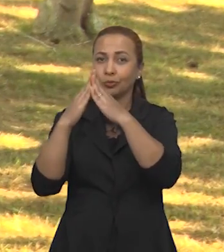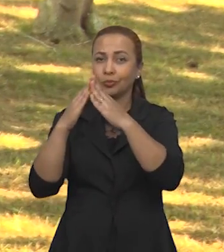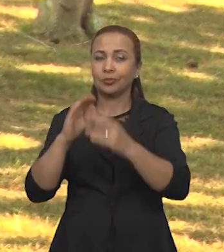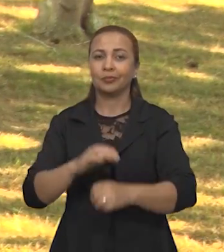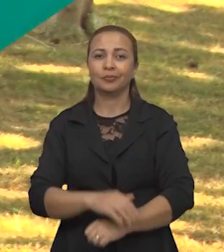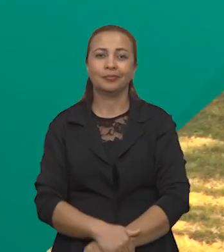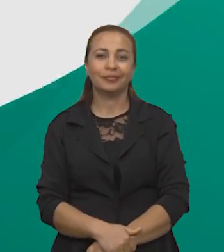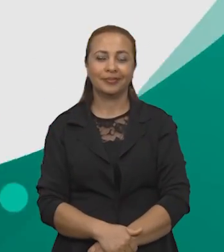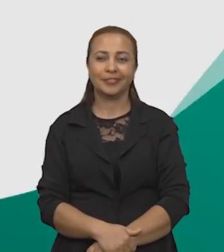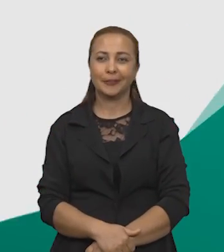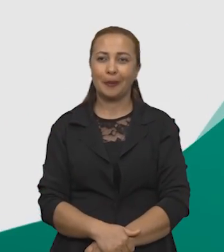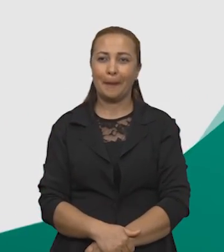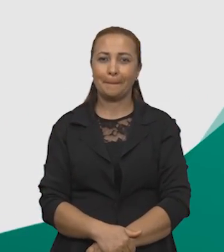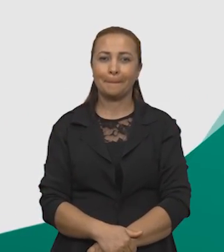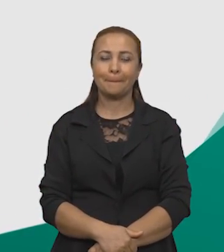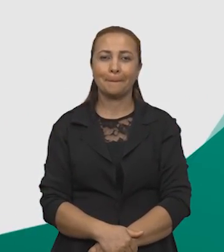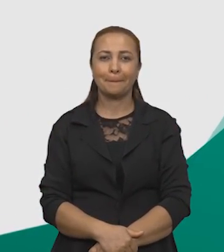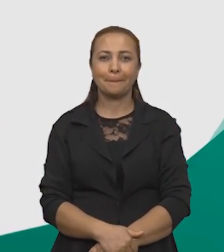civil.